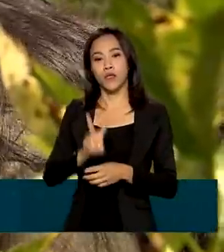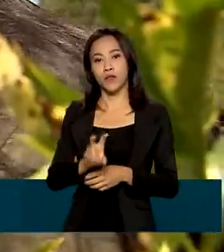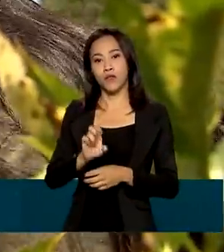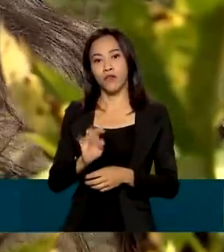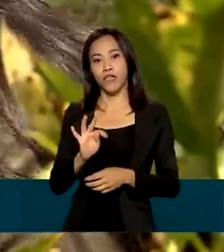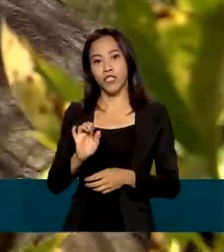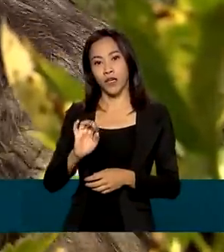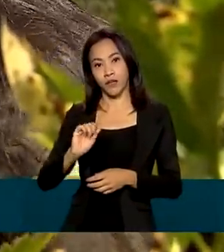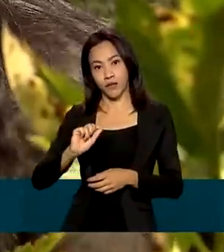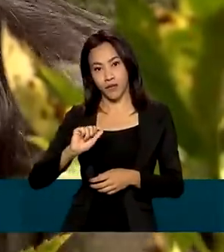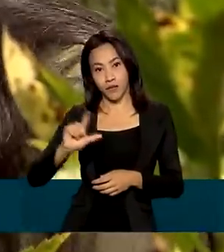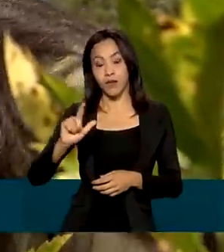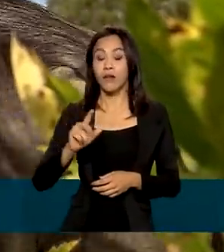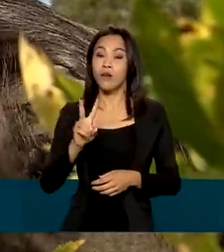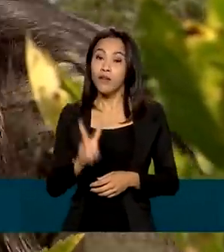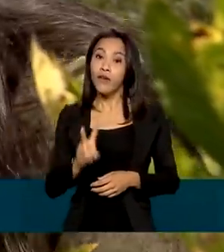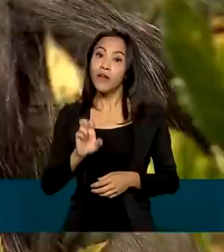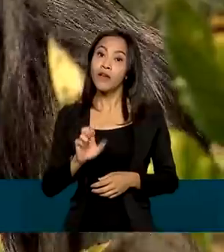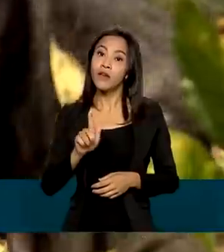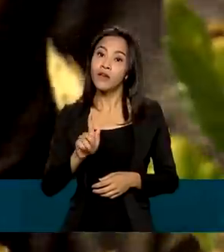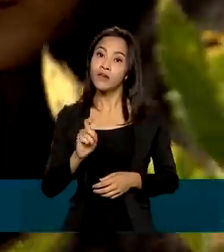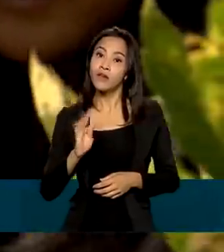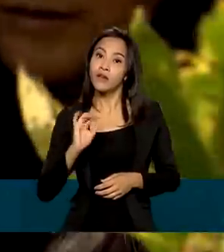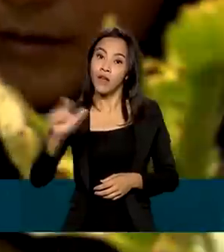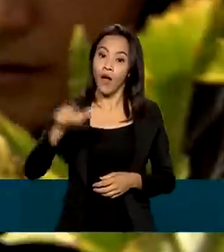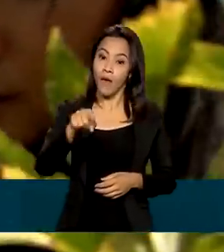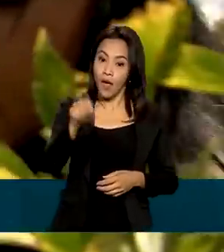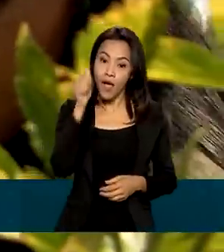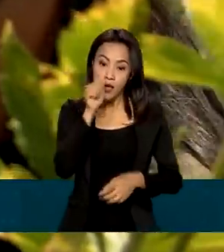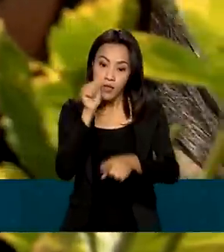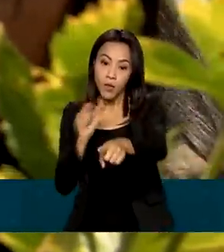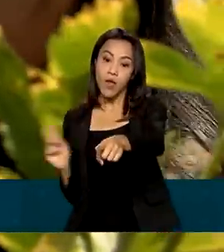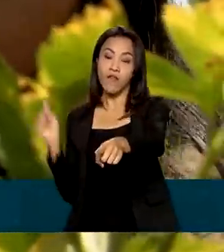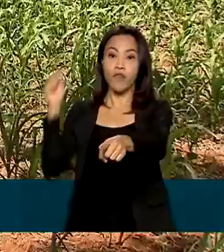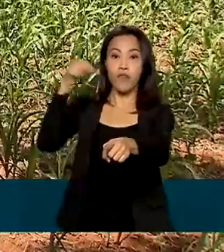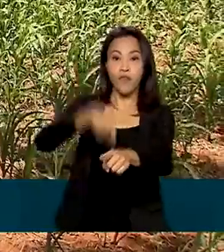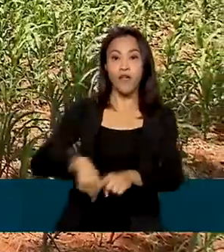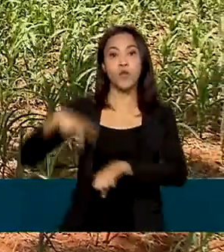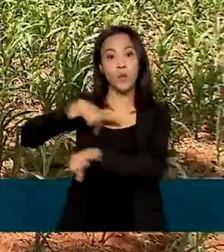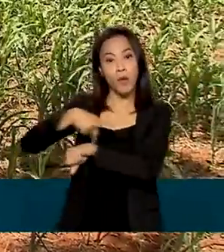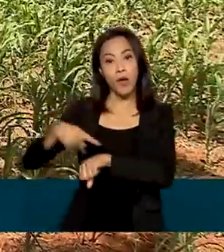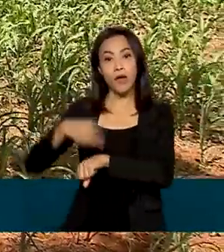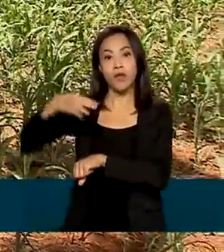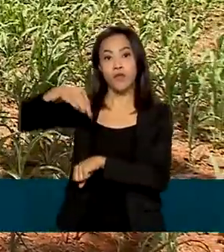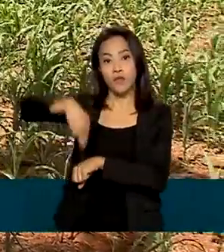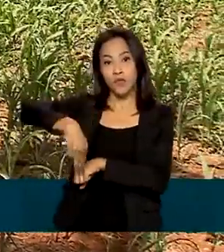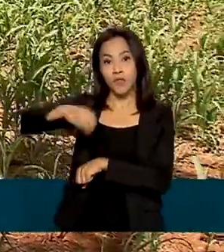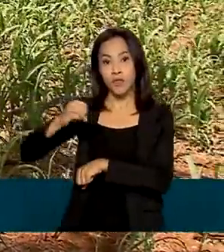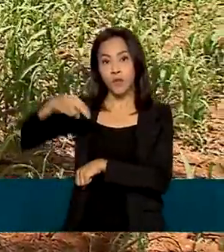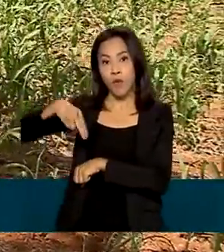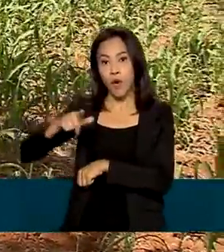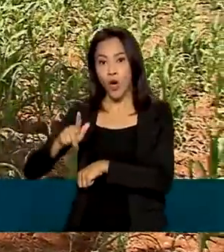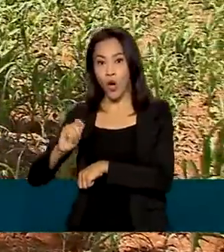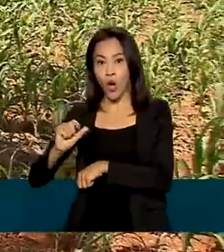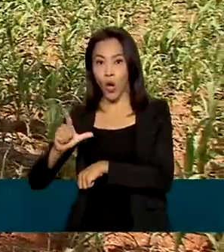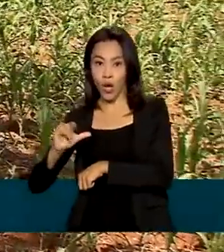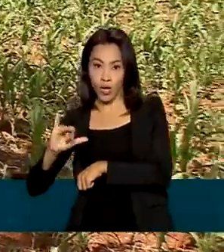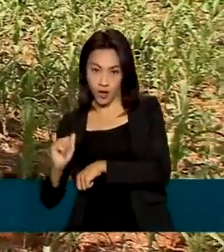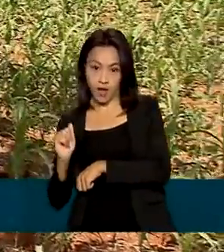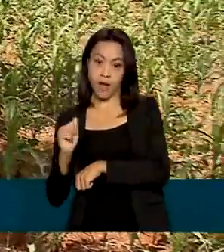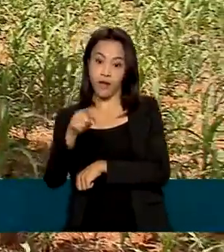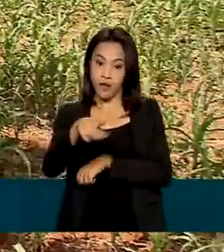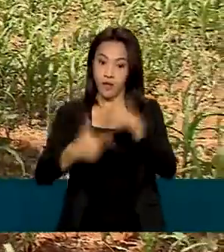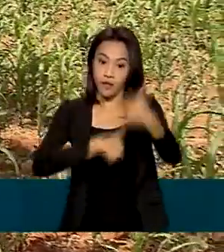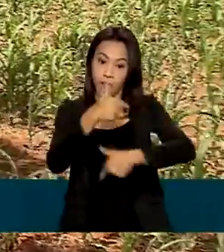produtora rural, Gandhi Meg, da Lajargal, veio da Mongólia há 12 anos e trabalha na área rural de Planaltina, a